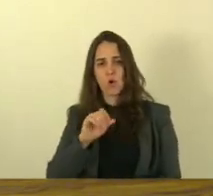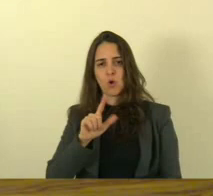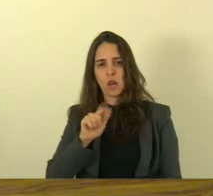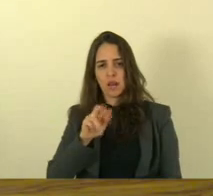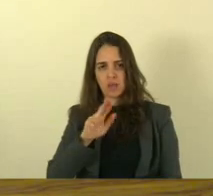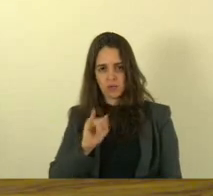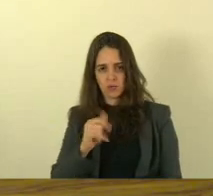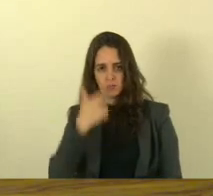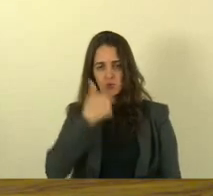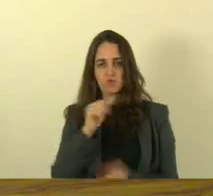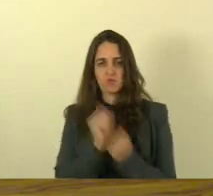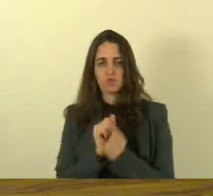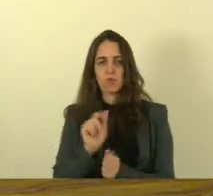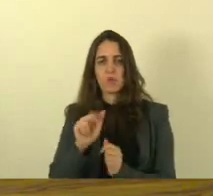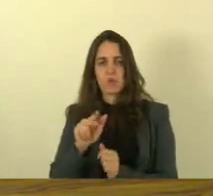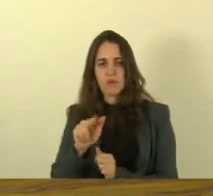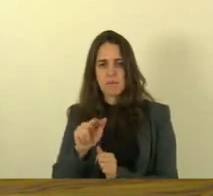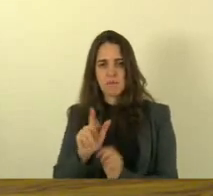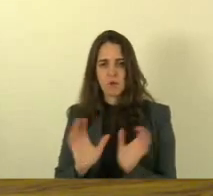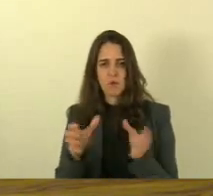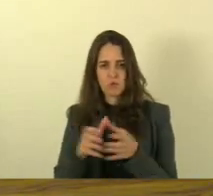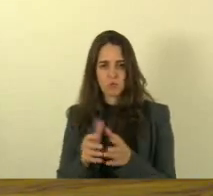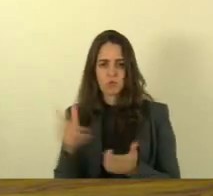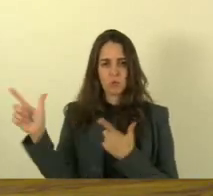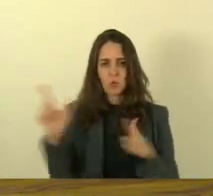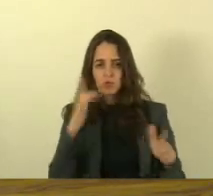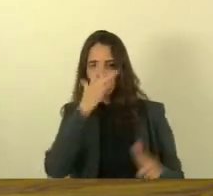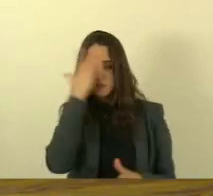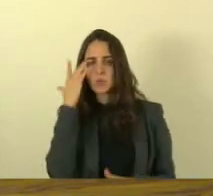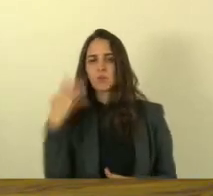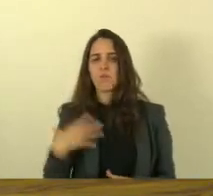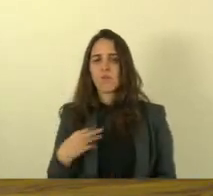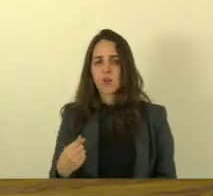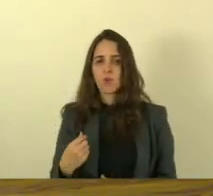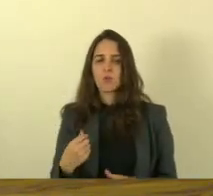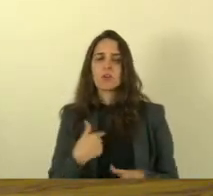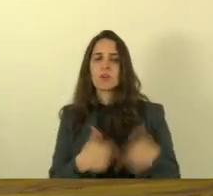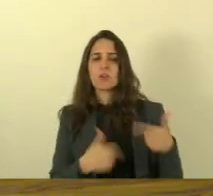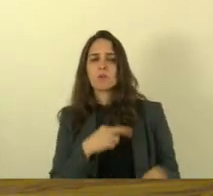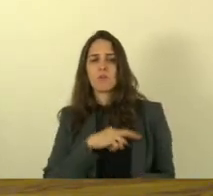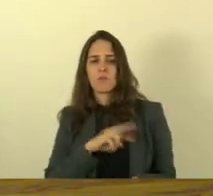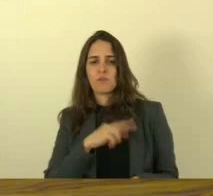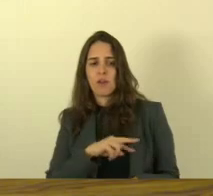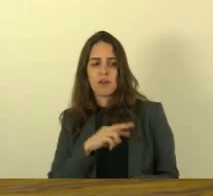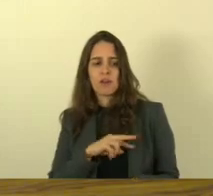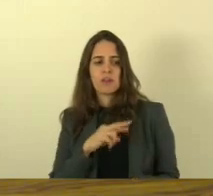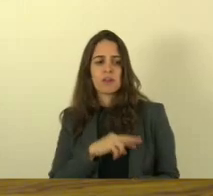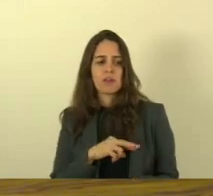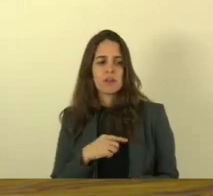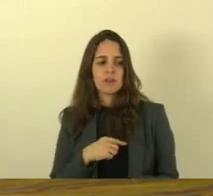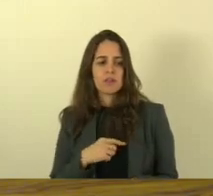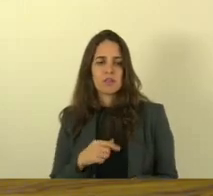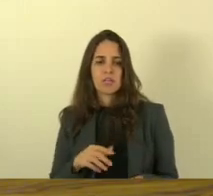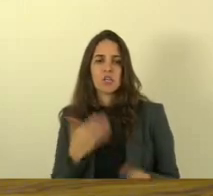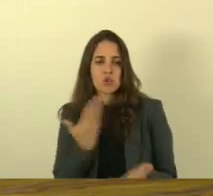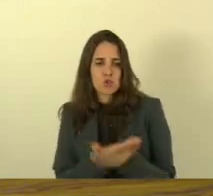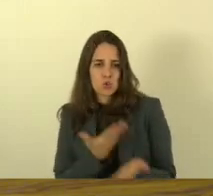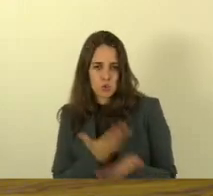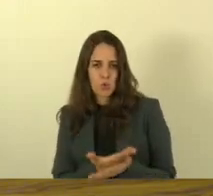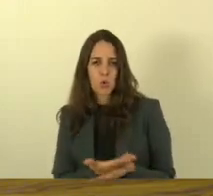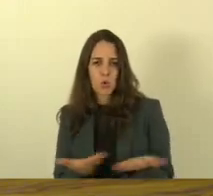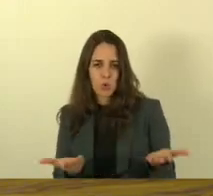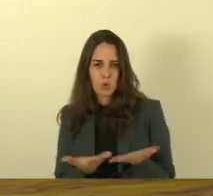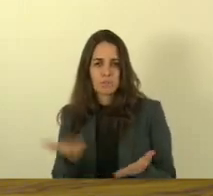meus irmãos e muitos filhos de trabalhadores da Vale fizeram o seu ginasial que a gente